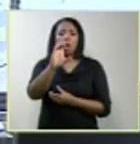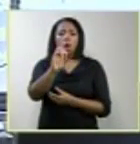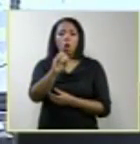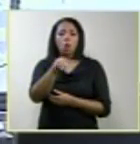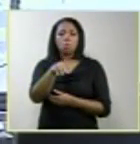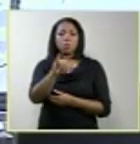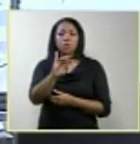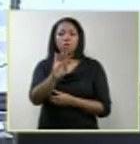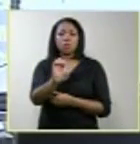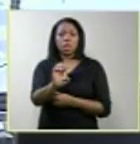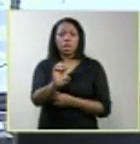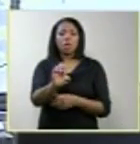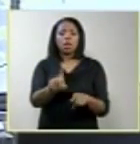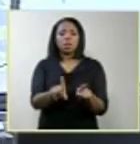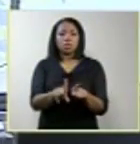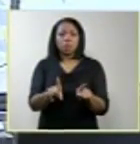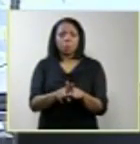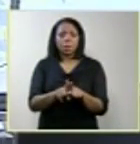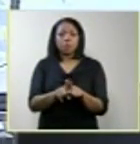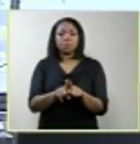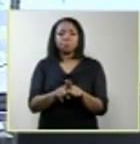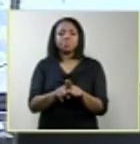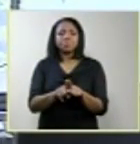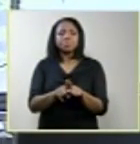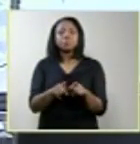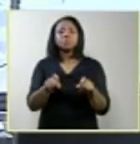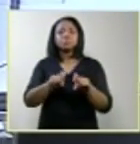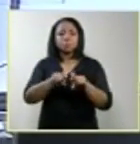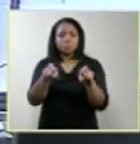de Ginecologia e Obestrutícia Americana.